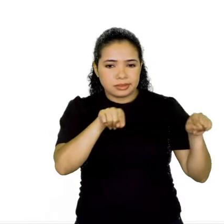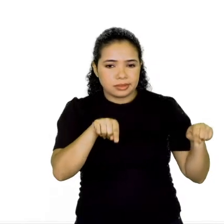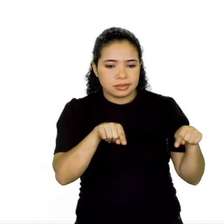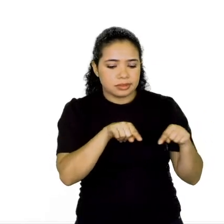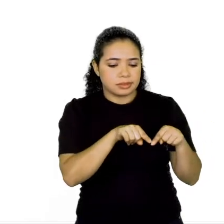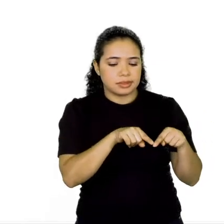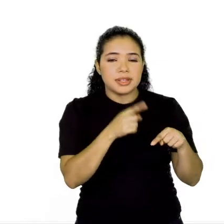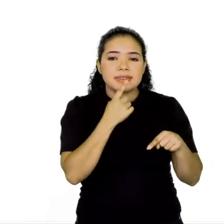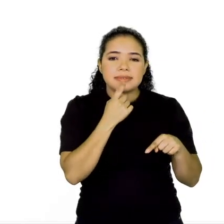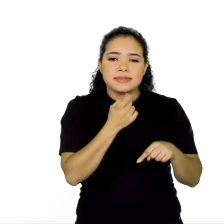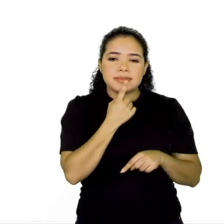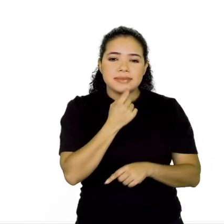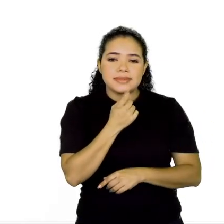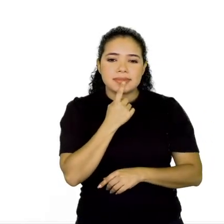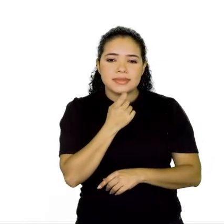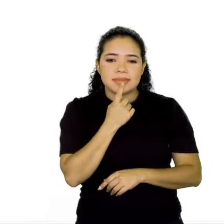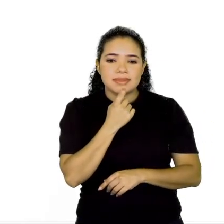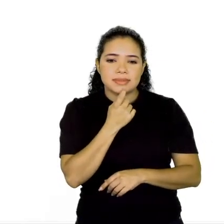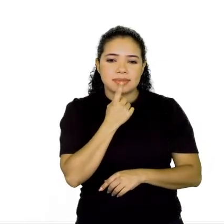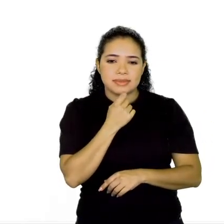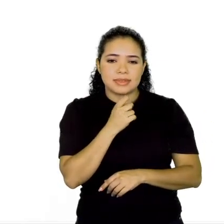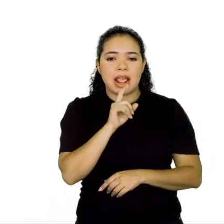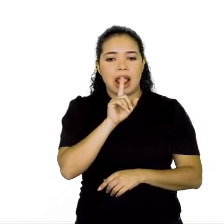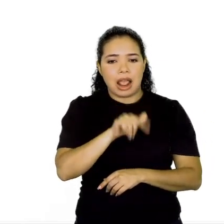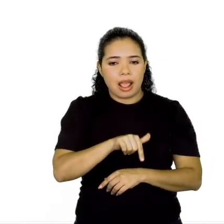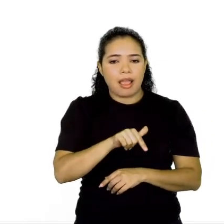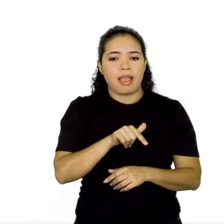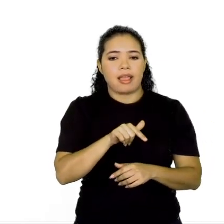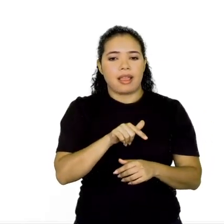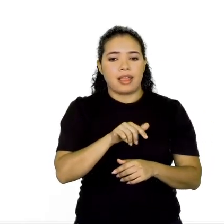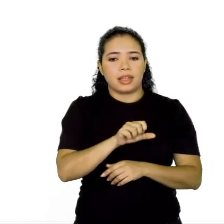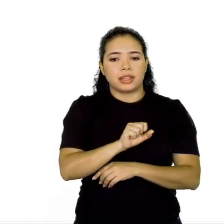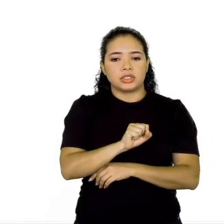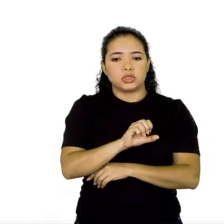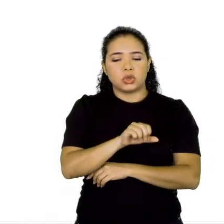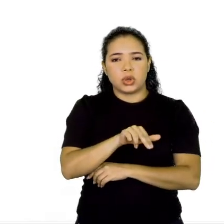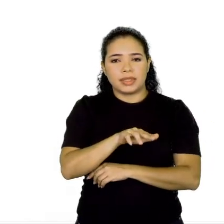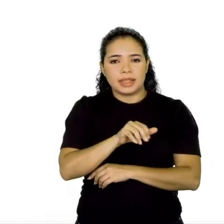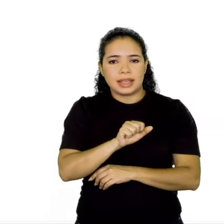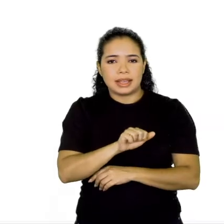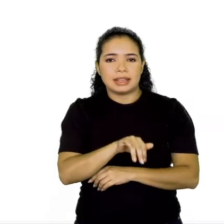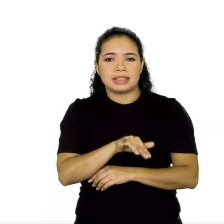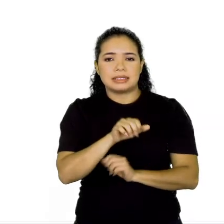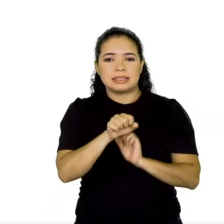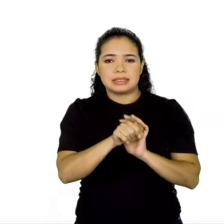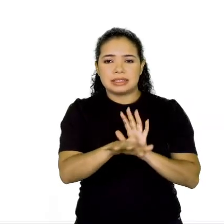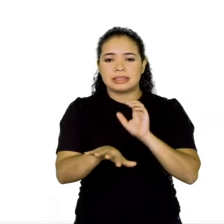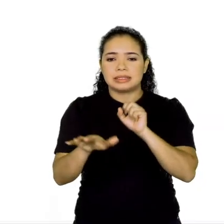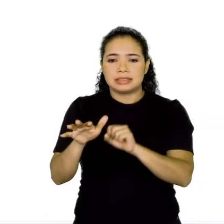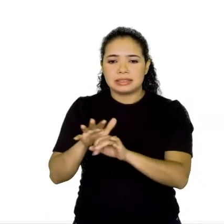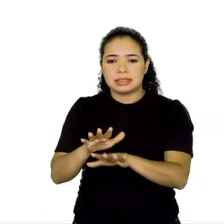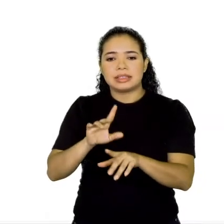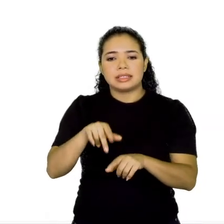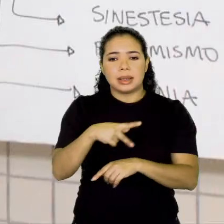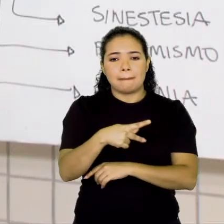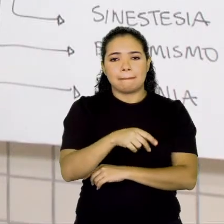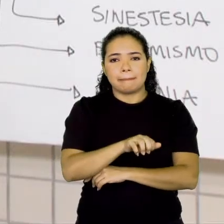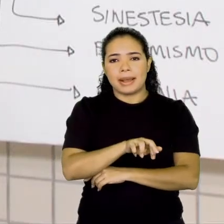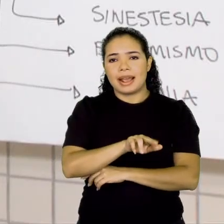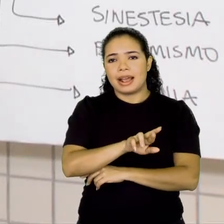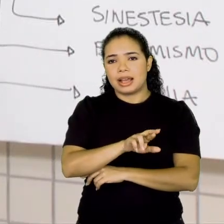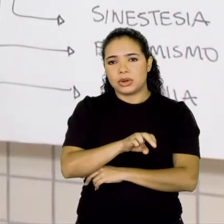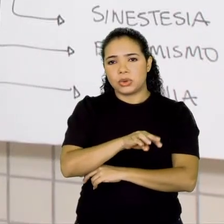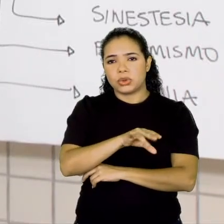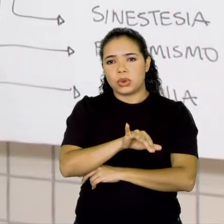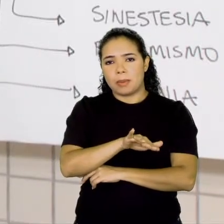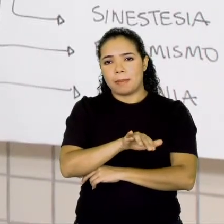gasquês, que são a aliteração, a assonância, onomatopeia e a paronomásia. Então,